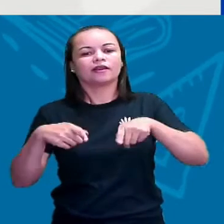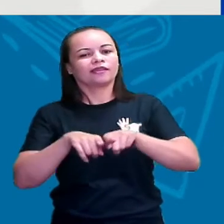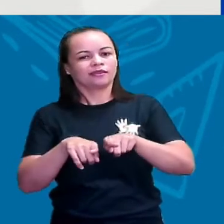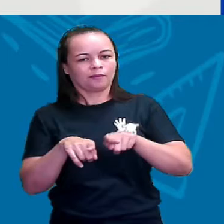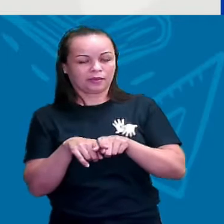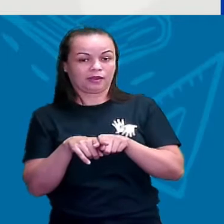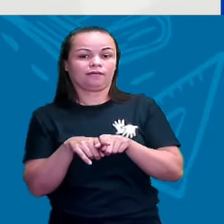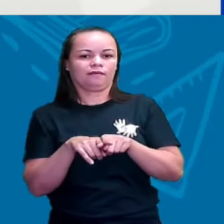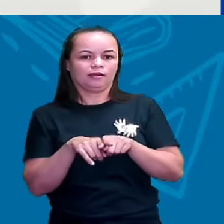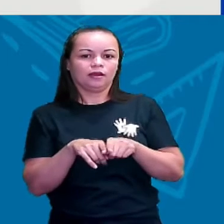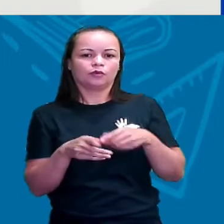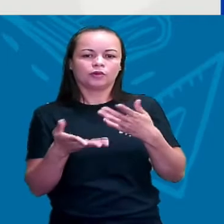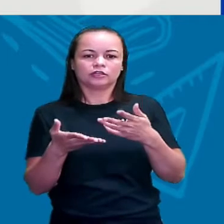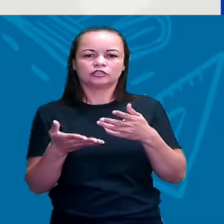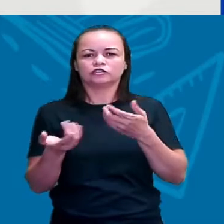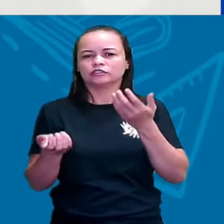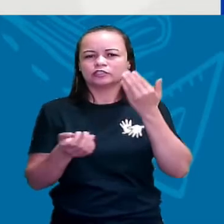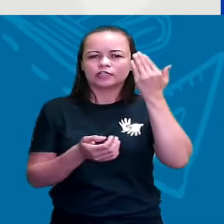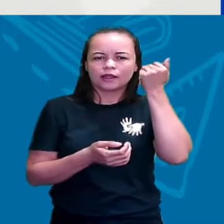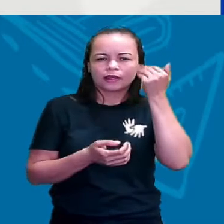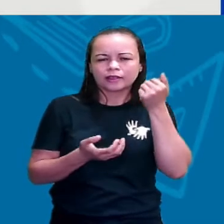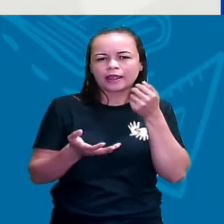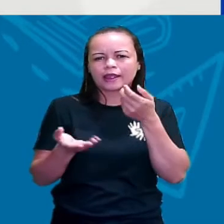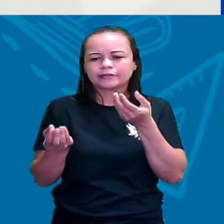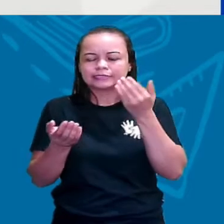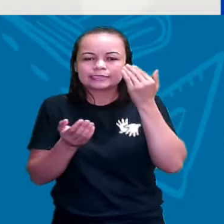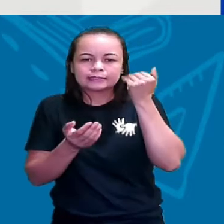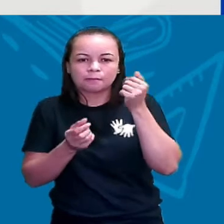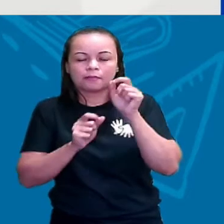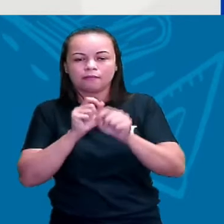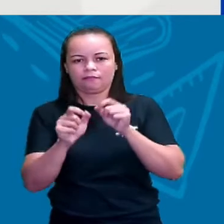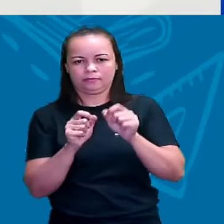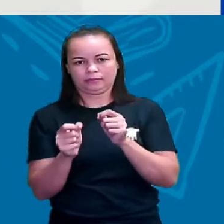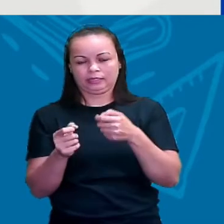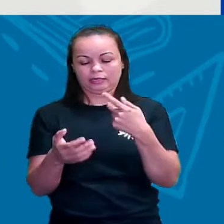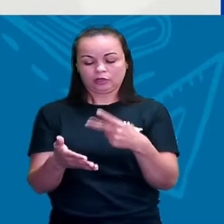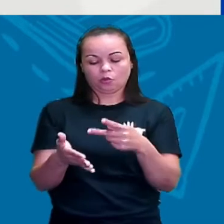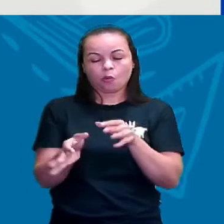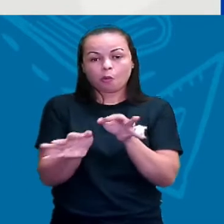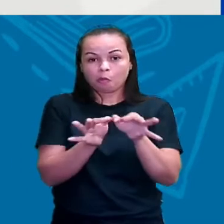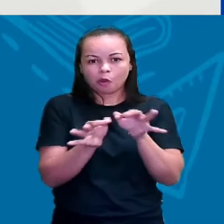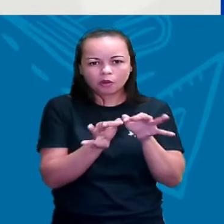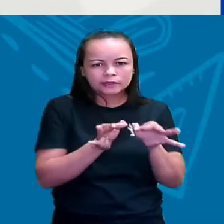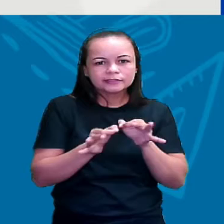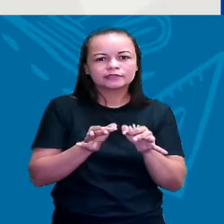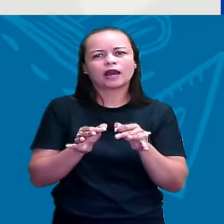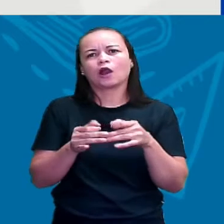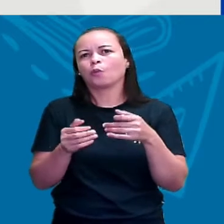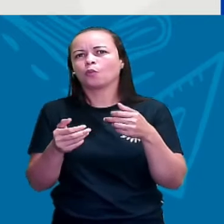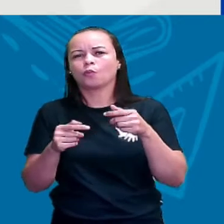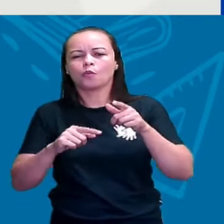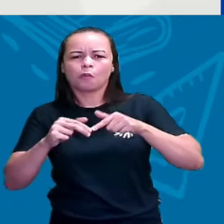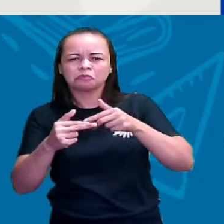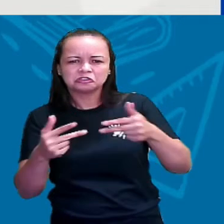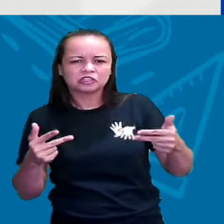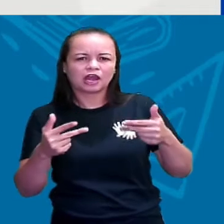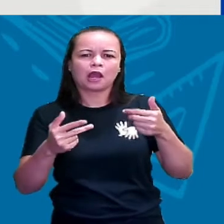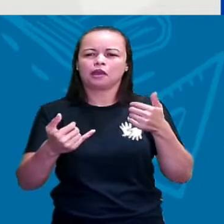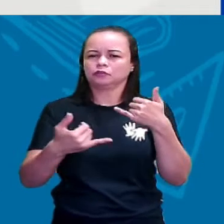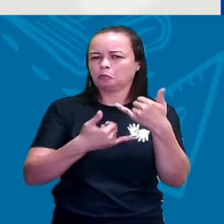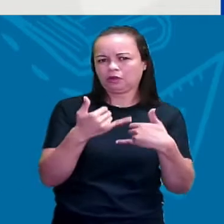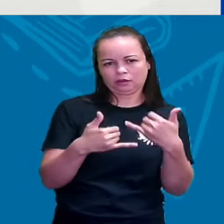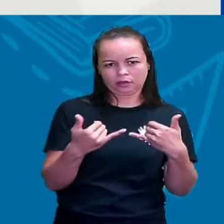a gente quer se orientar, né? Como a gente quer saber sobre como é que a gente monta algum objeto, algum